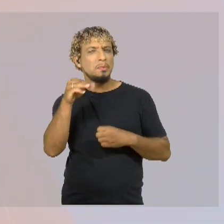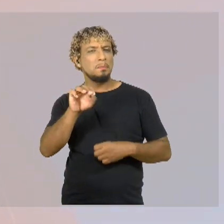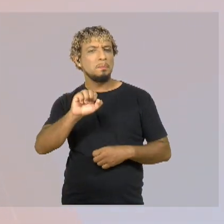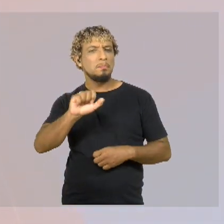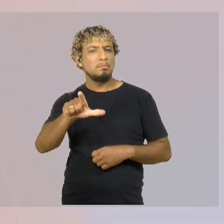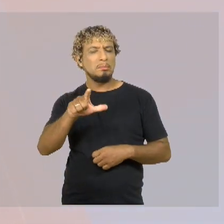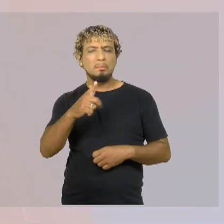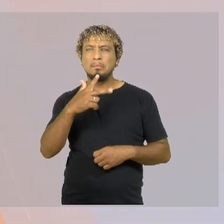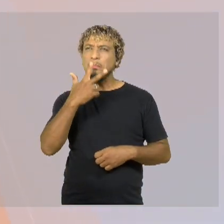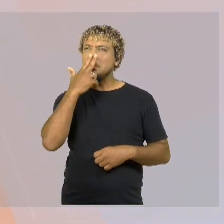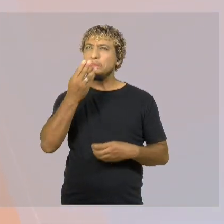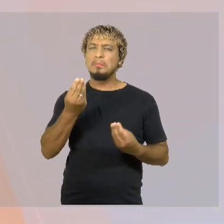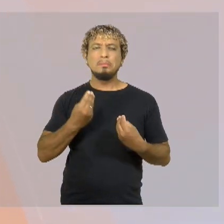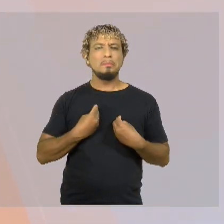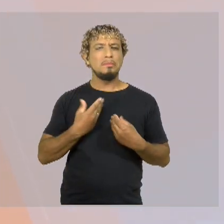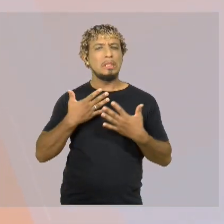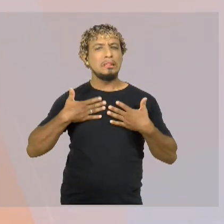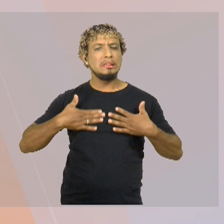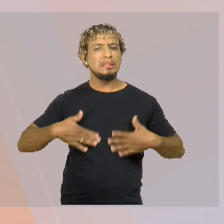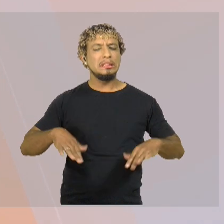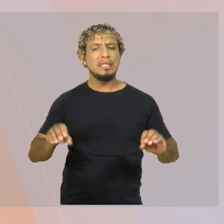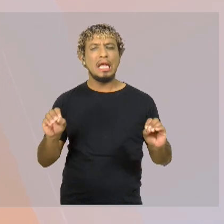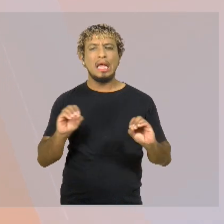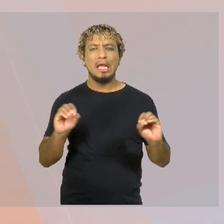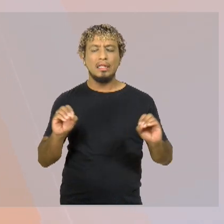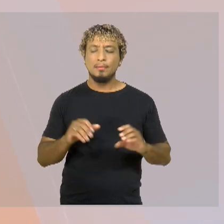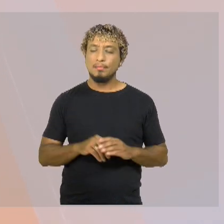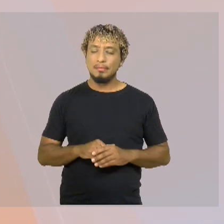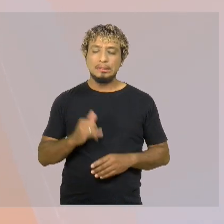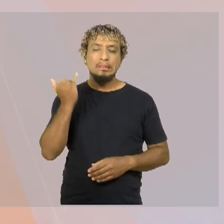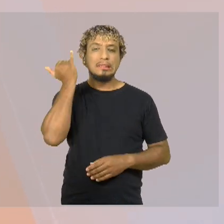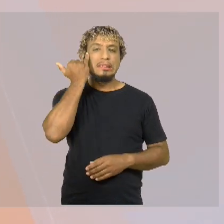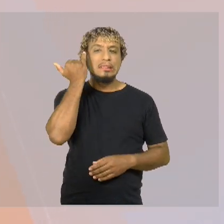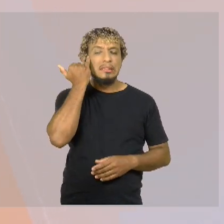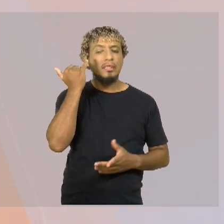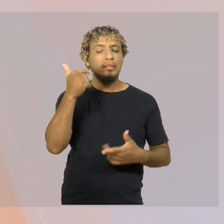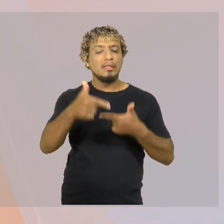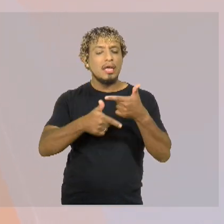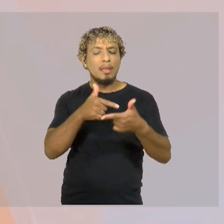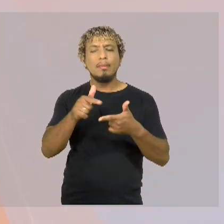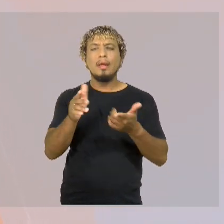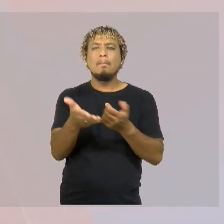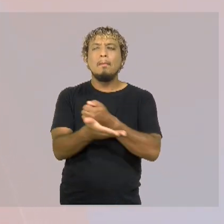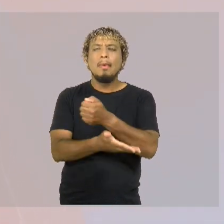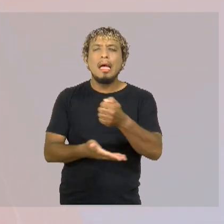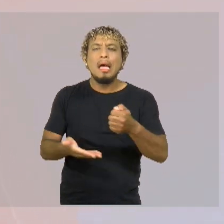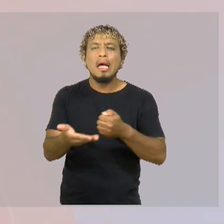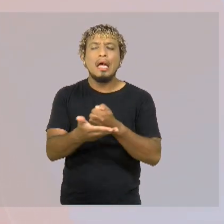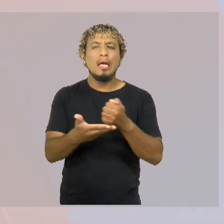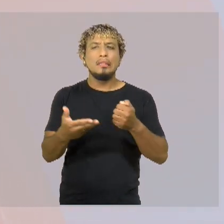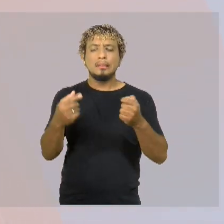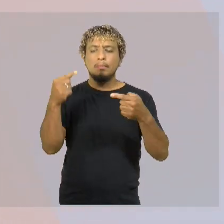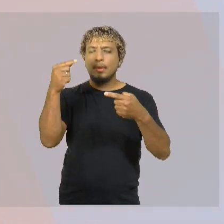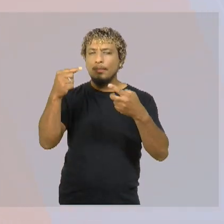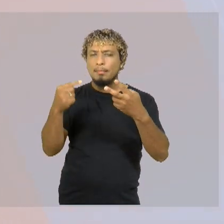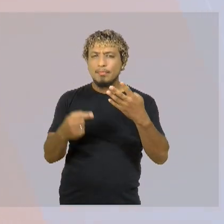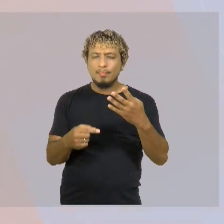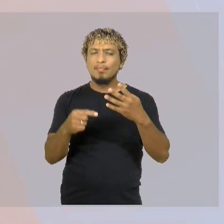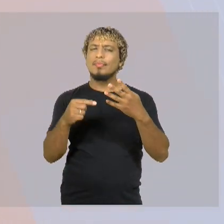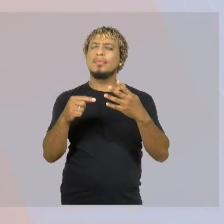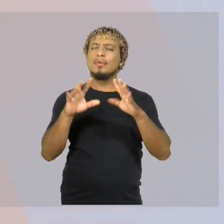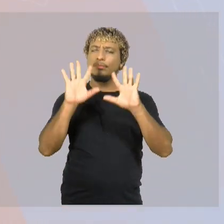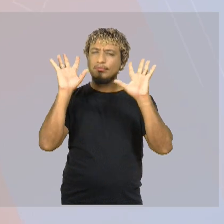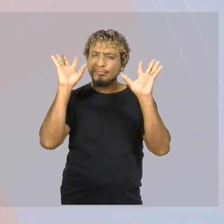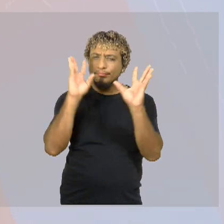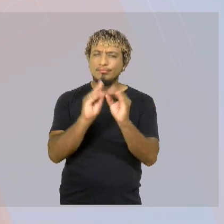Fadiga, para atividades básicas do dia a dia. Então, são sintomas bem clássicos